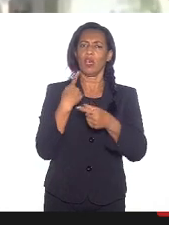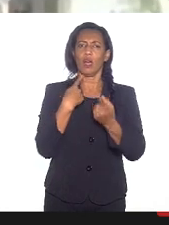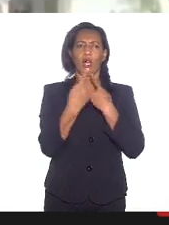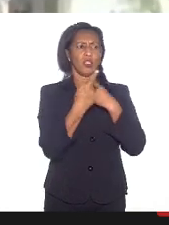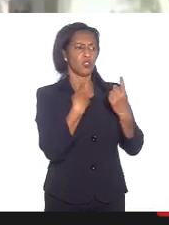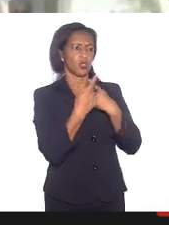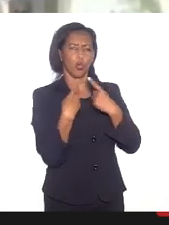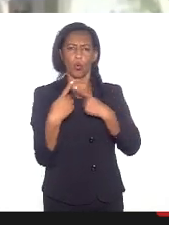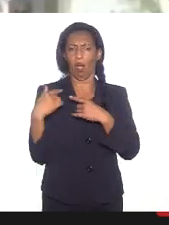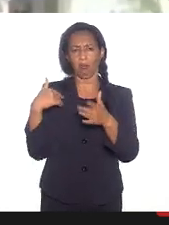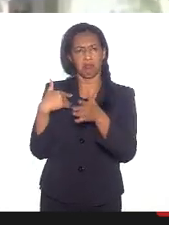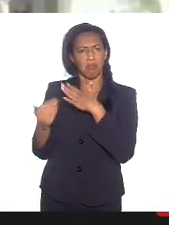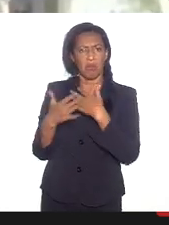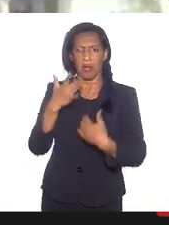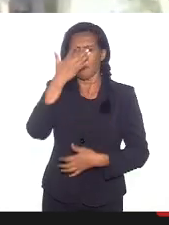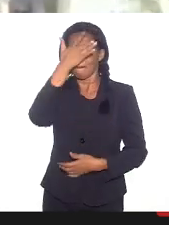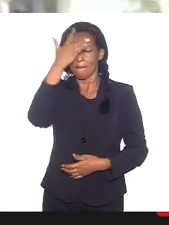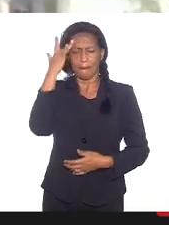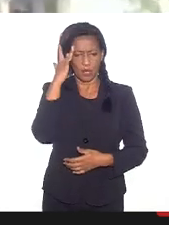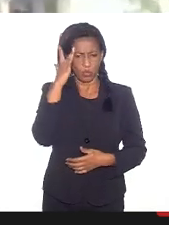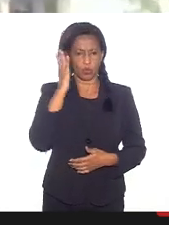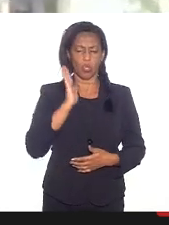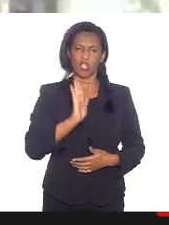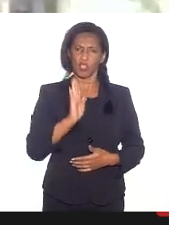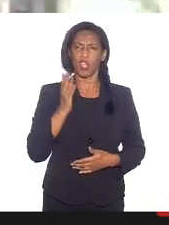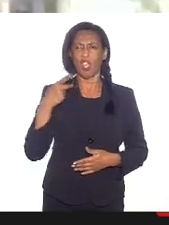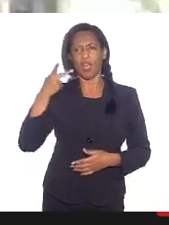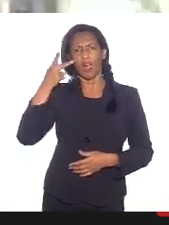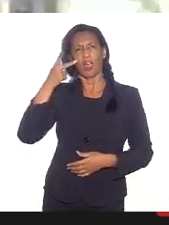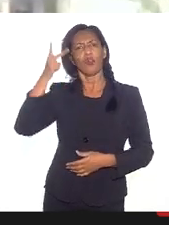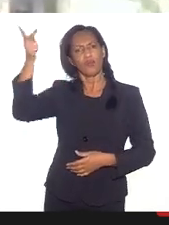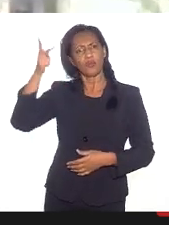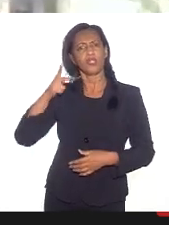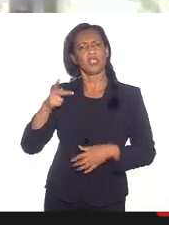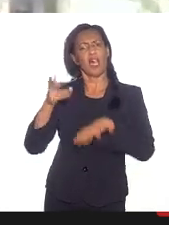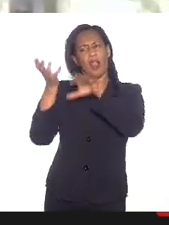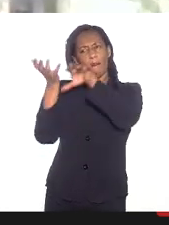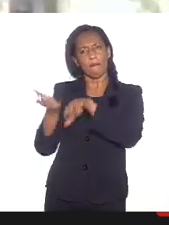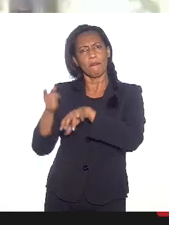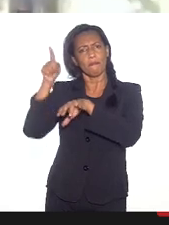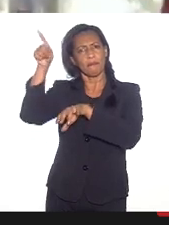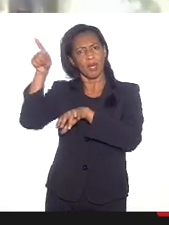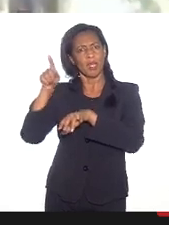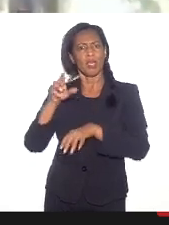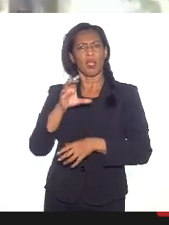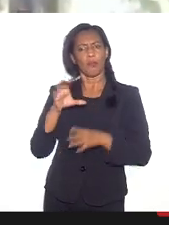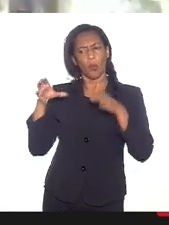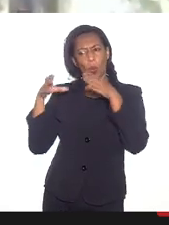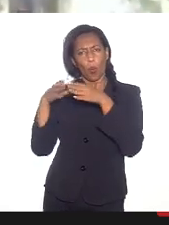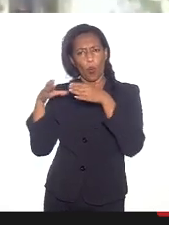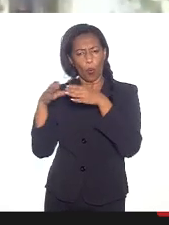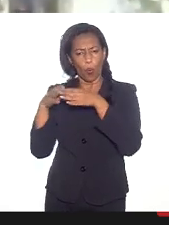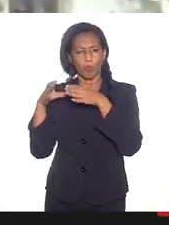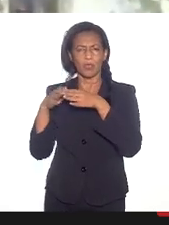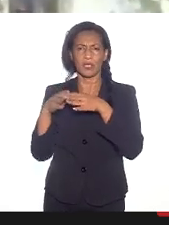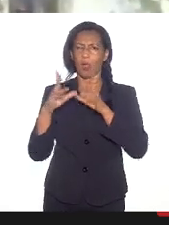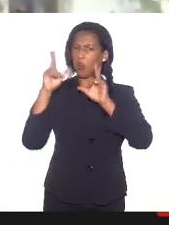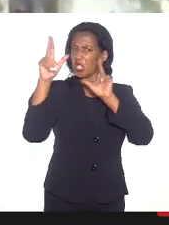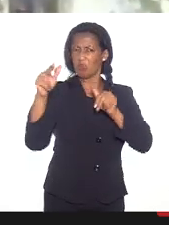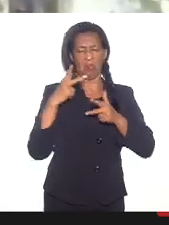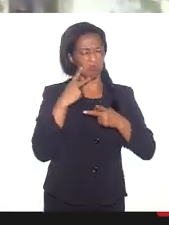com qualquer pessoa. Já fui chamada à Brasília pela comissão lá da deputada Érica Pocais. Já falei, já estou falando aqui.